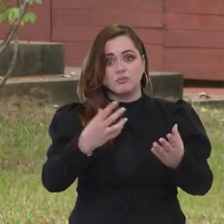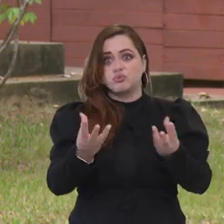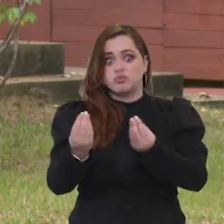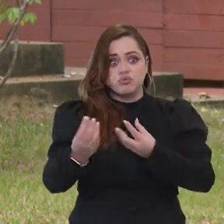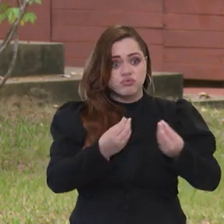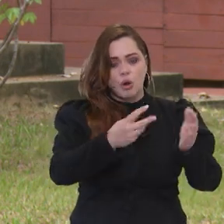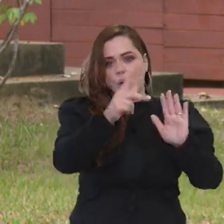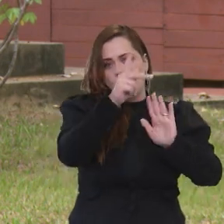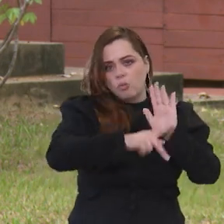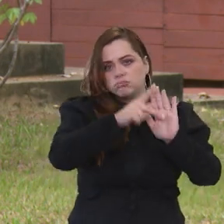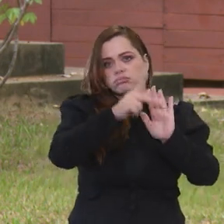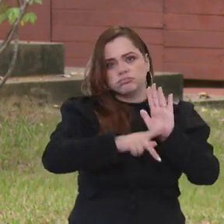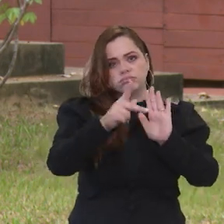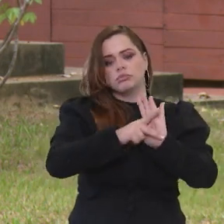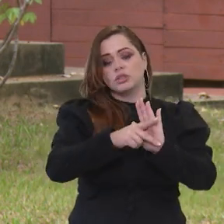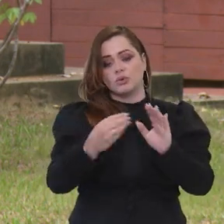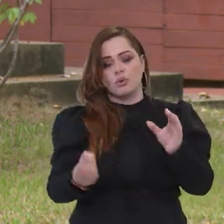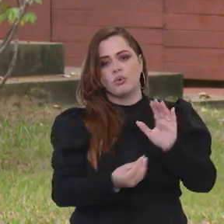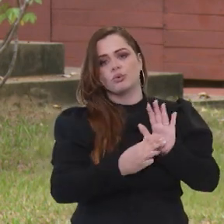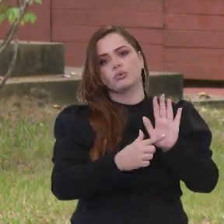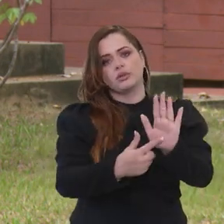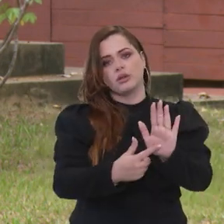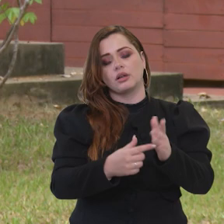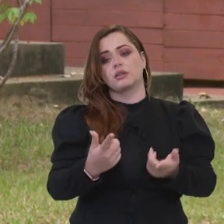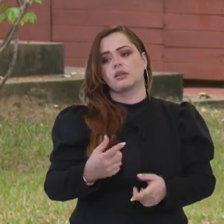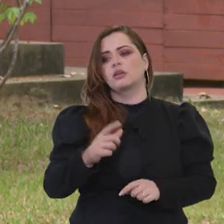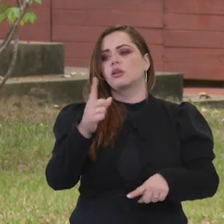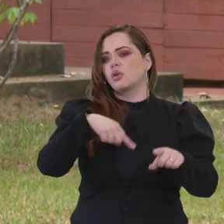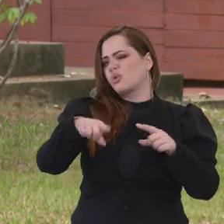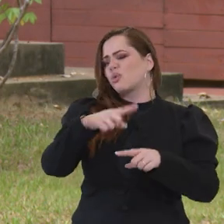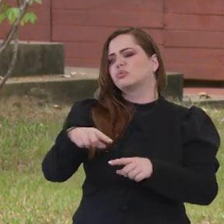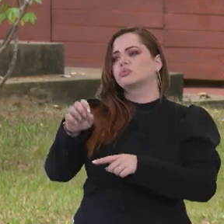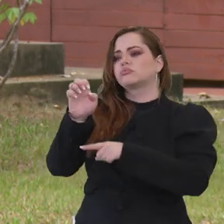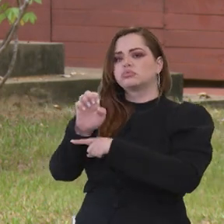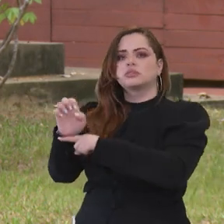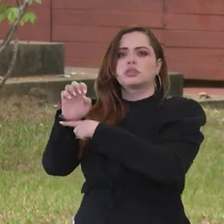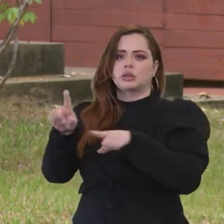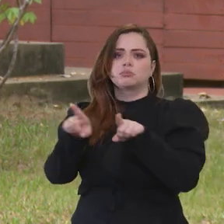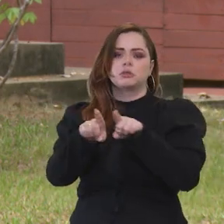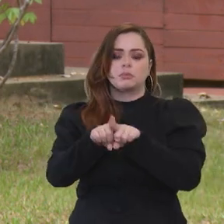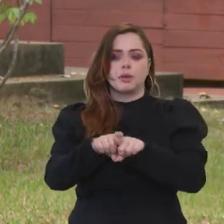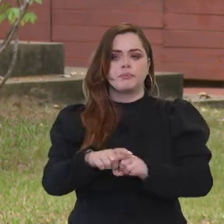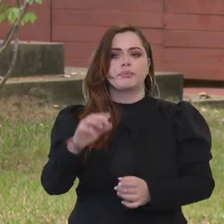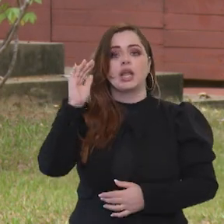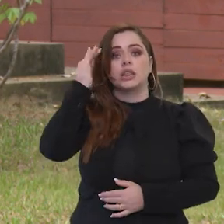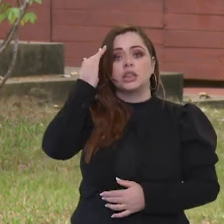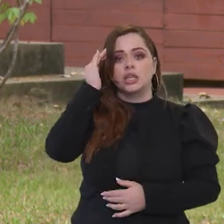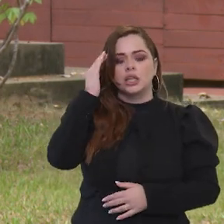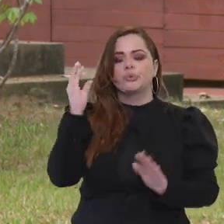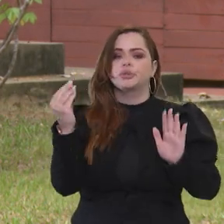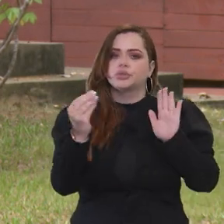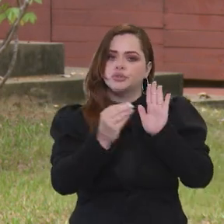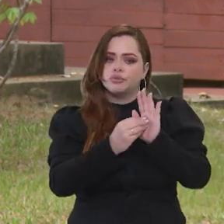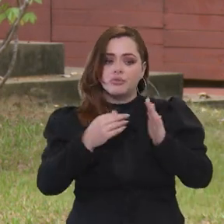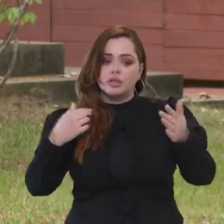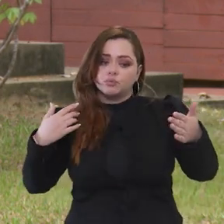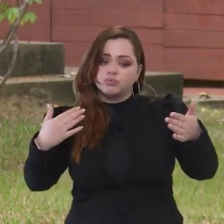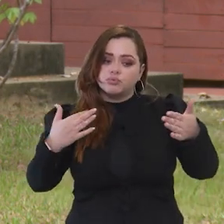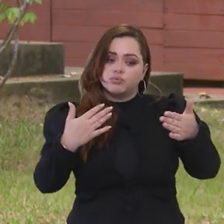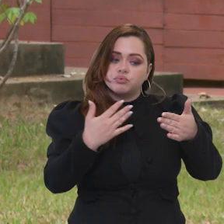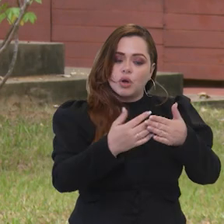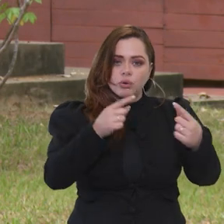propostas que foram colocadas lá e outros estados da federação. Então, gente entendeu que, de fato,